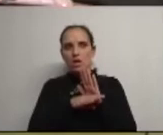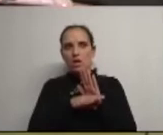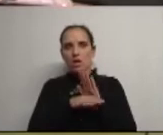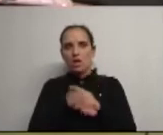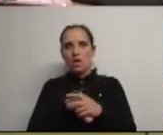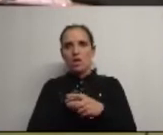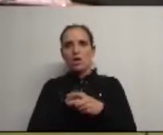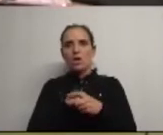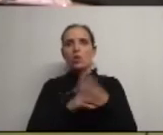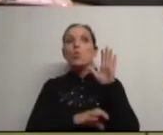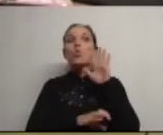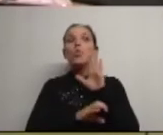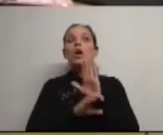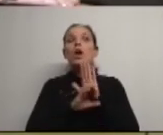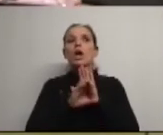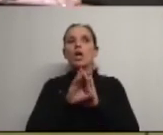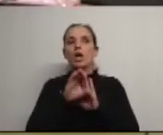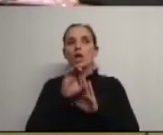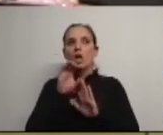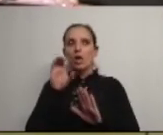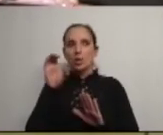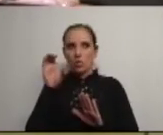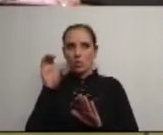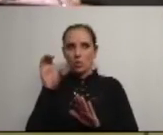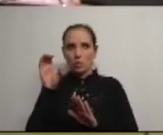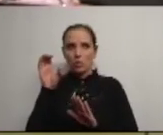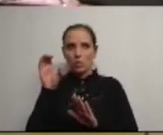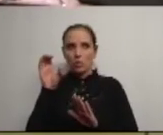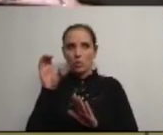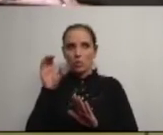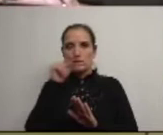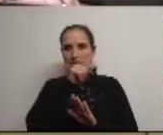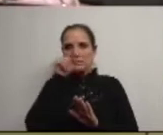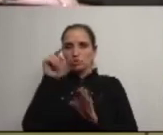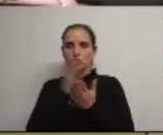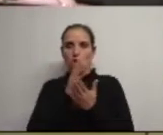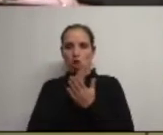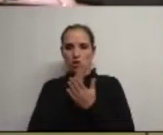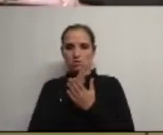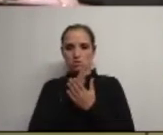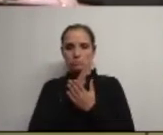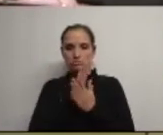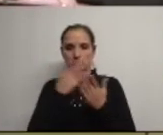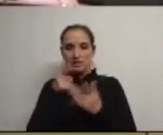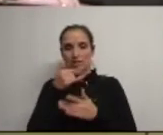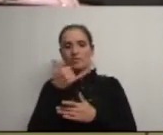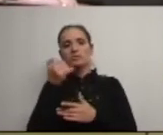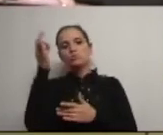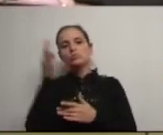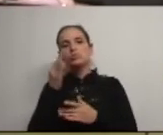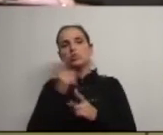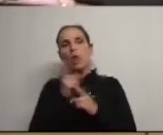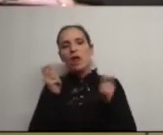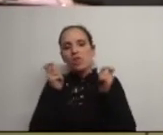do currículo do currículo portanto das escolas ou seja com esses 25%